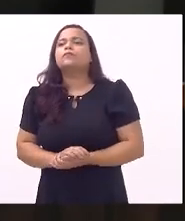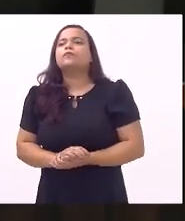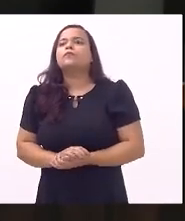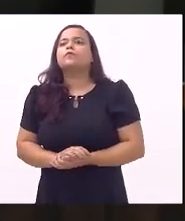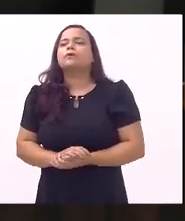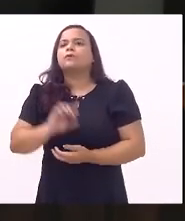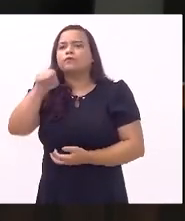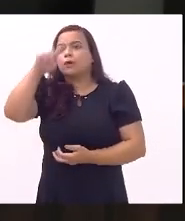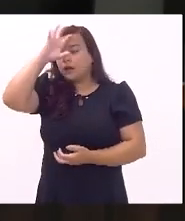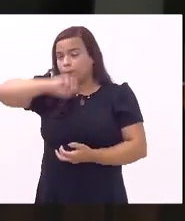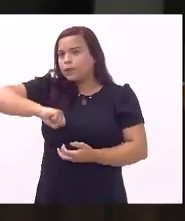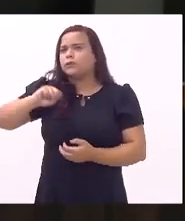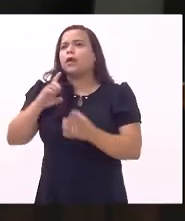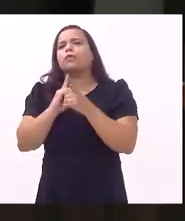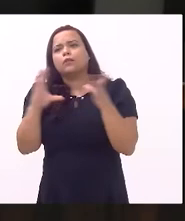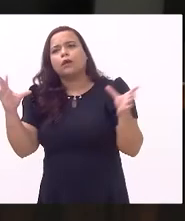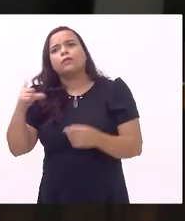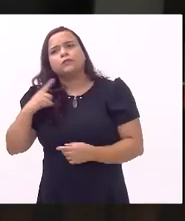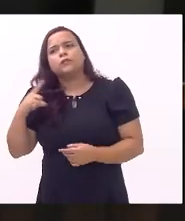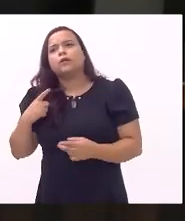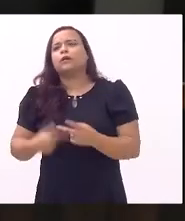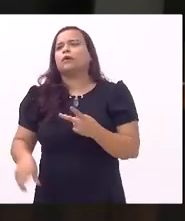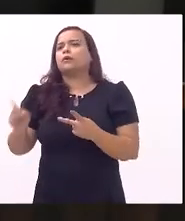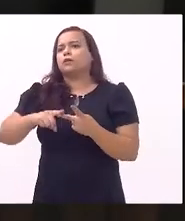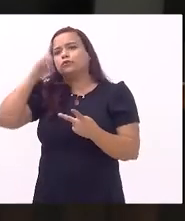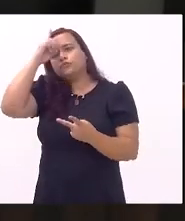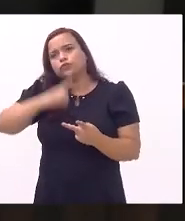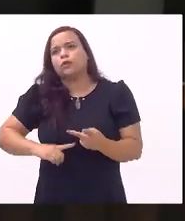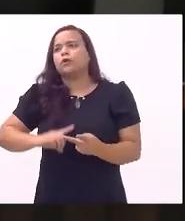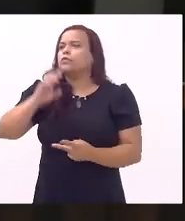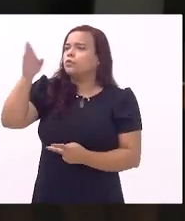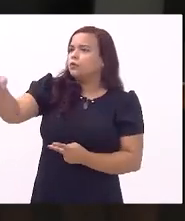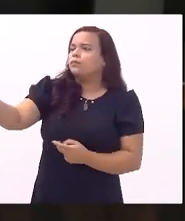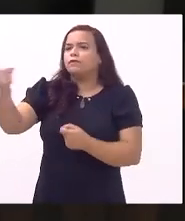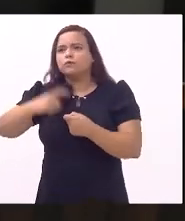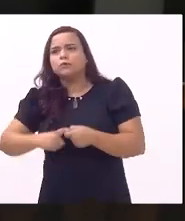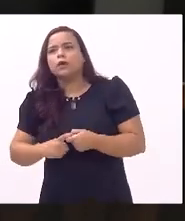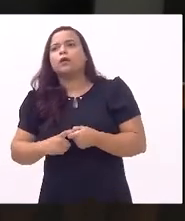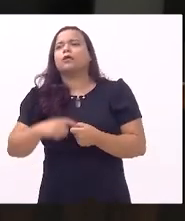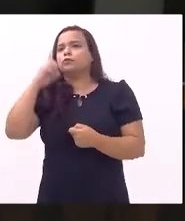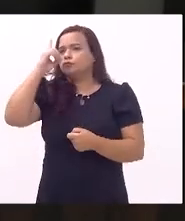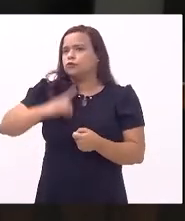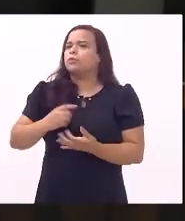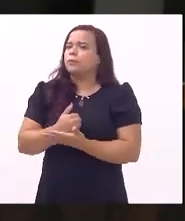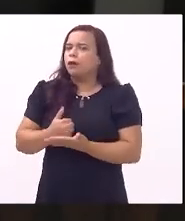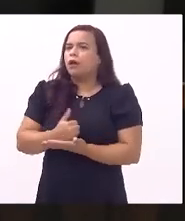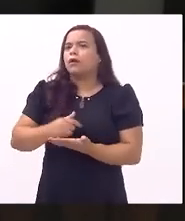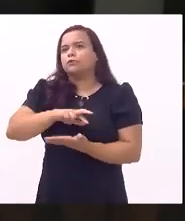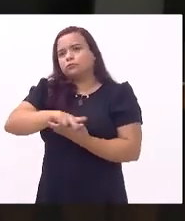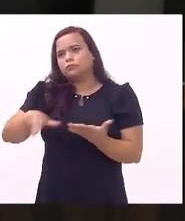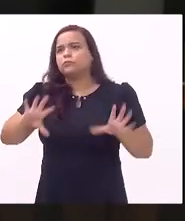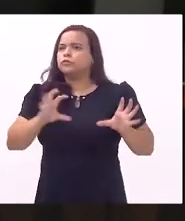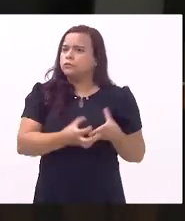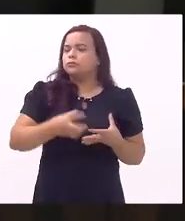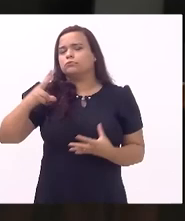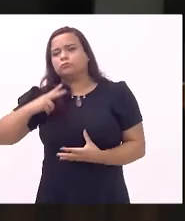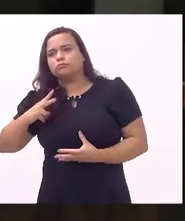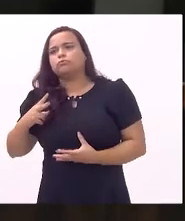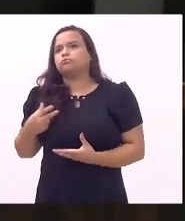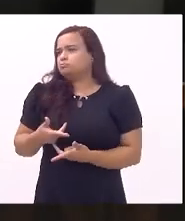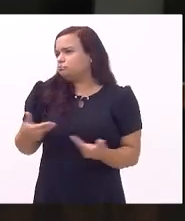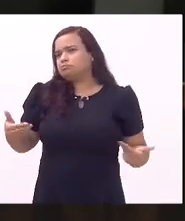aprender o que é um estado democrático de direito o que é o direito de ir e vir direitos fundamentais individuais e coletivos então